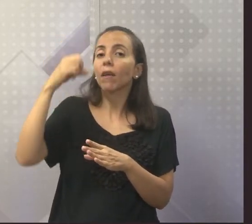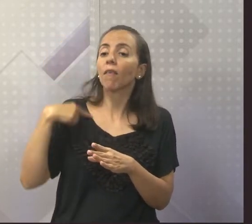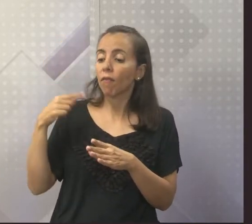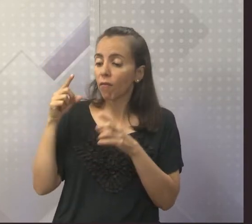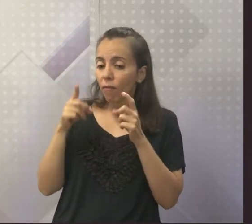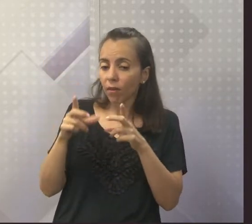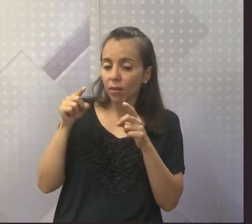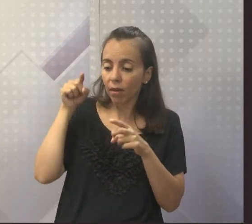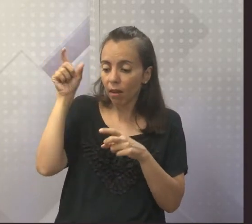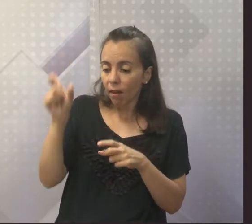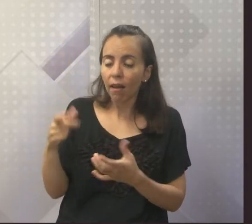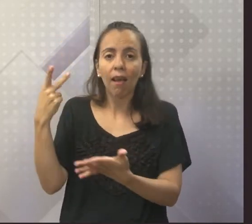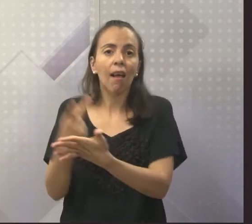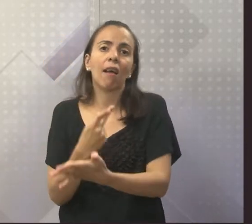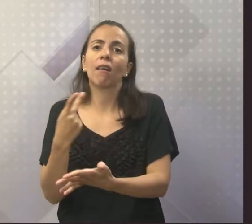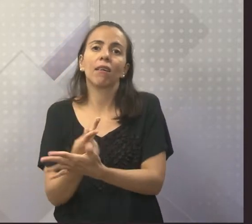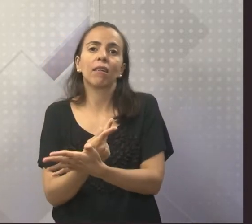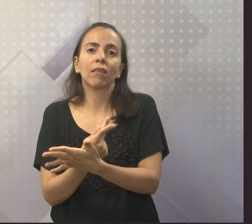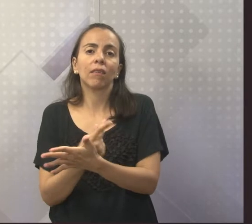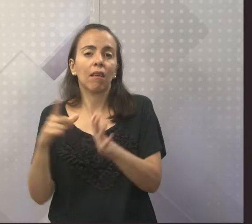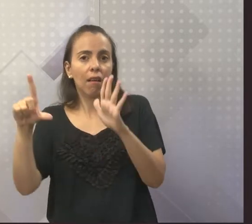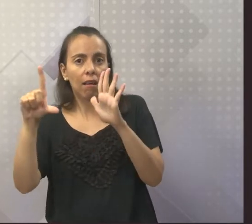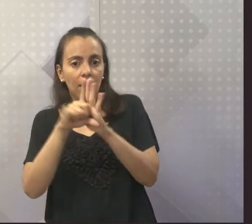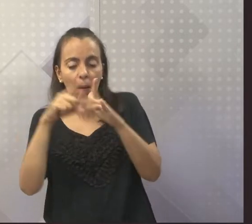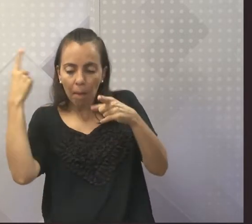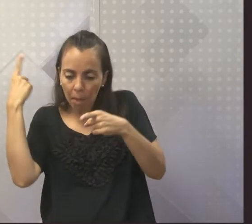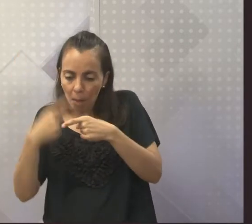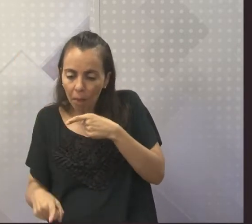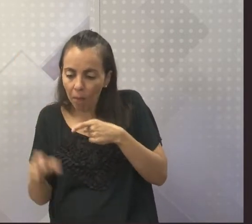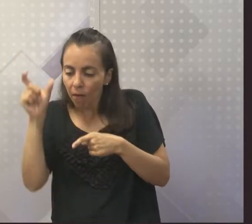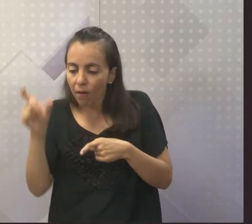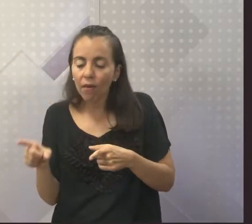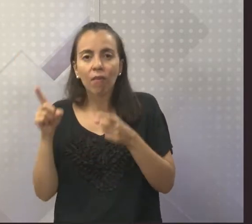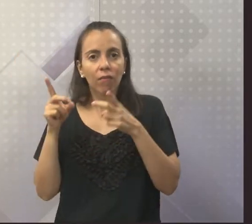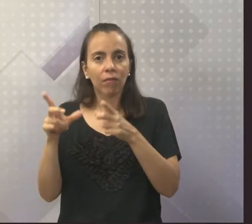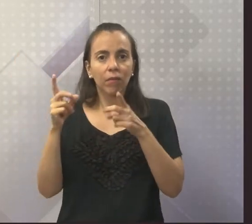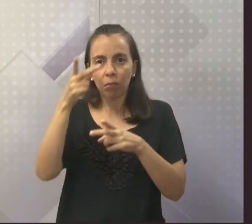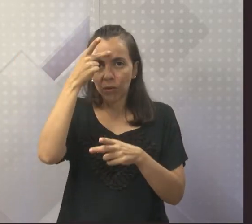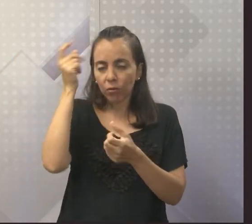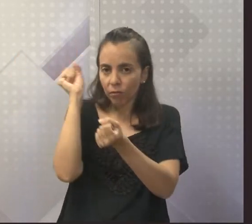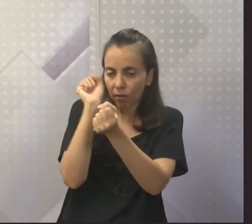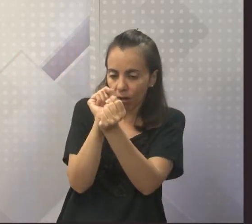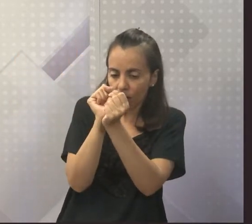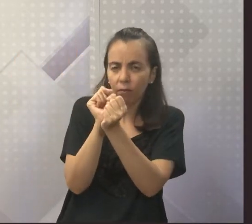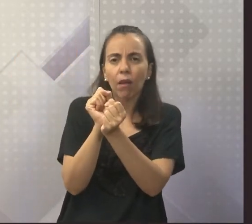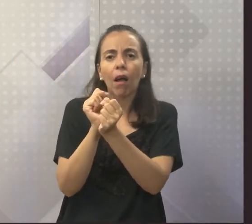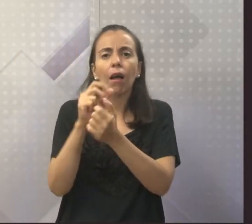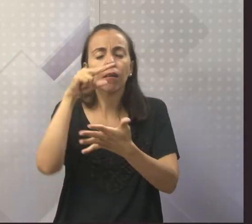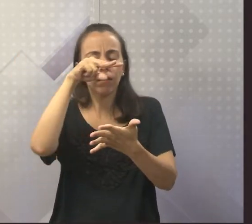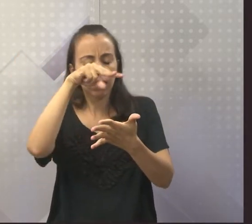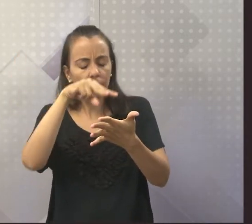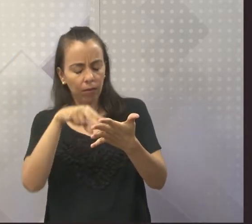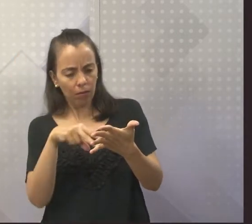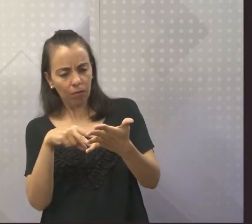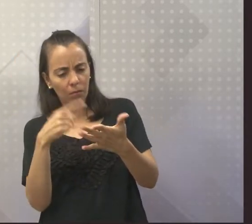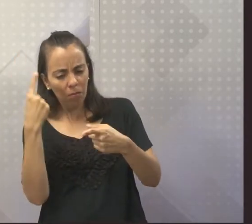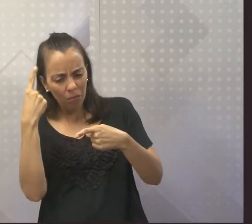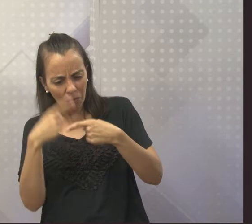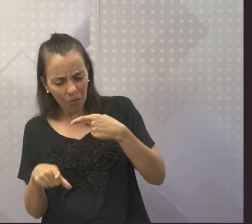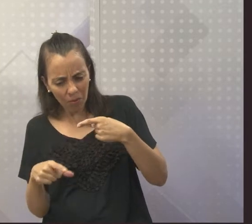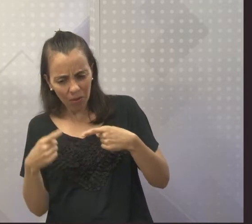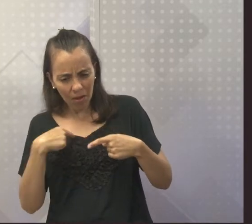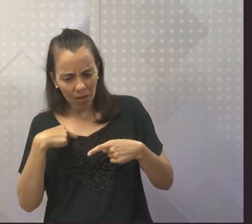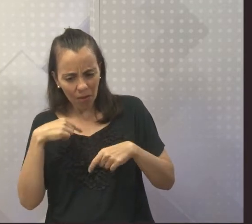conhecimento gera conhecimento, veja como é bom a gente ter conhecimento. Quando ele começa a ler, ele descobre por si mesmo que foi vendido